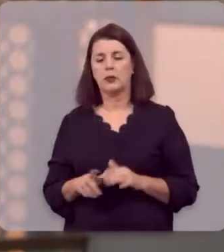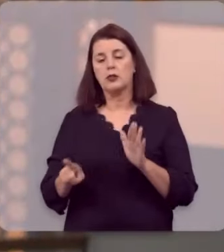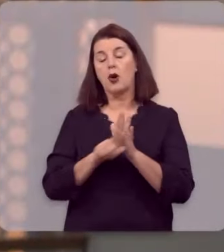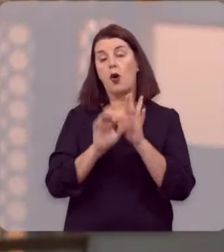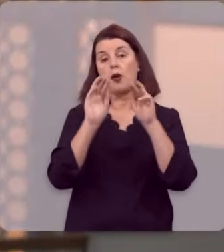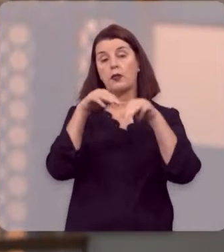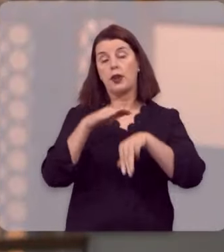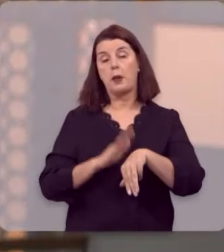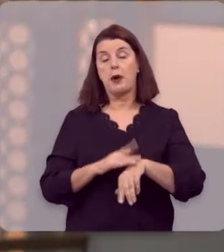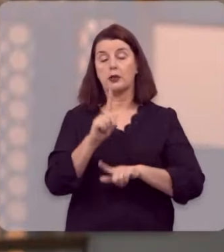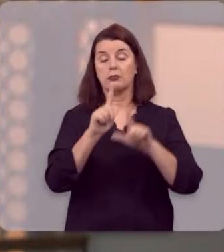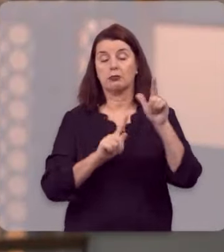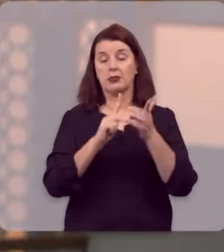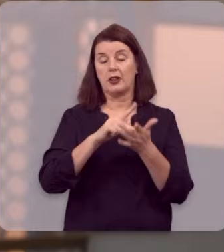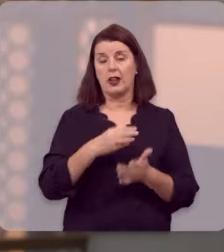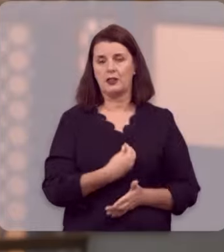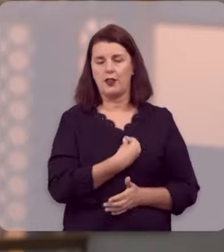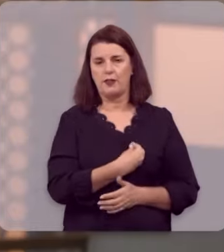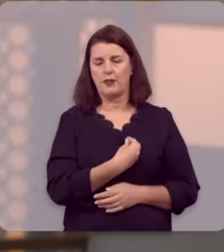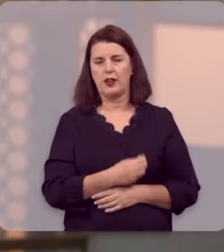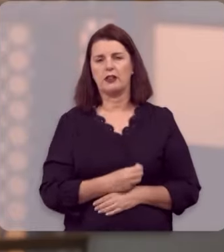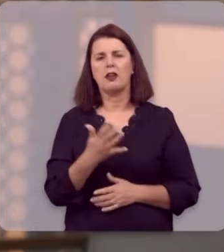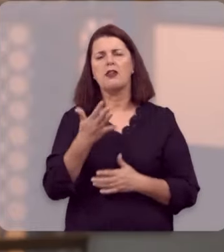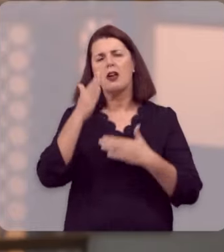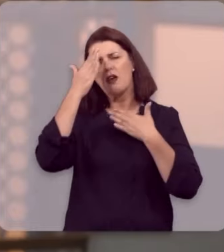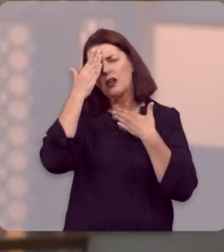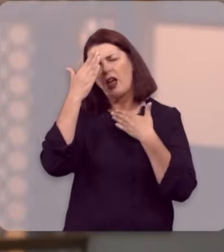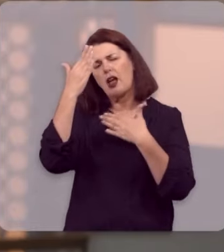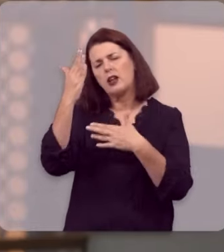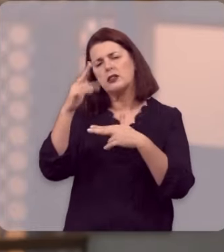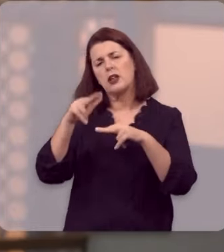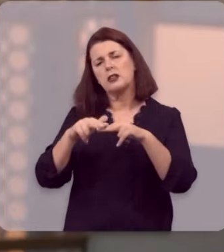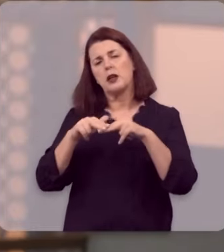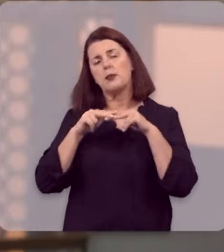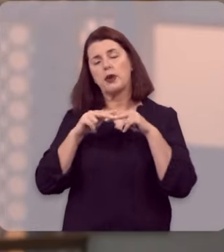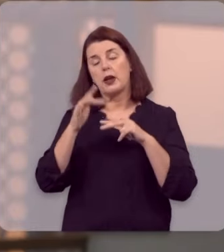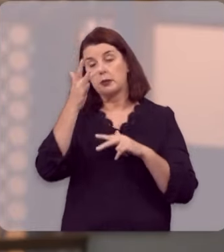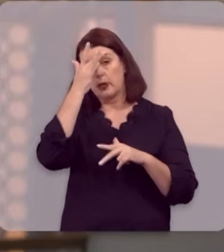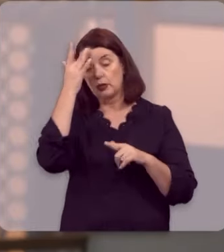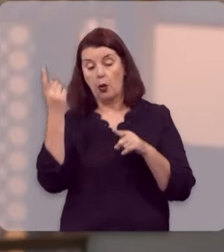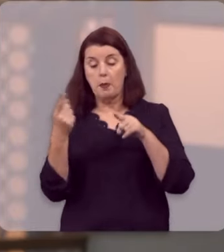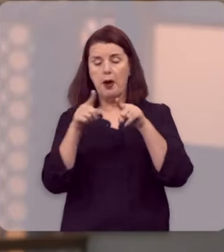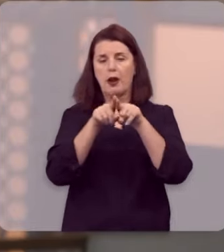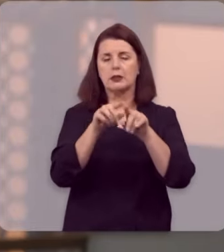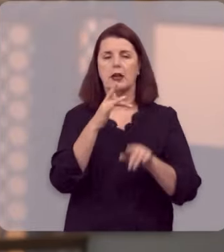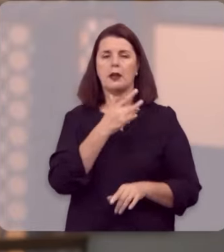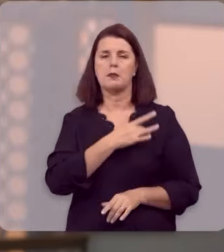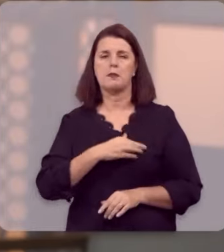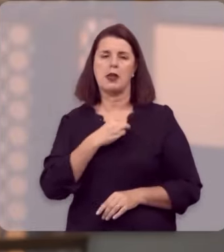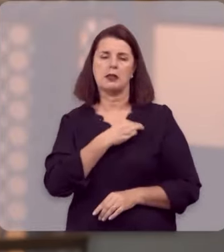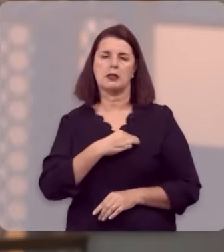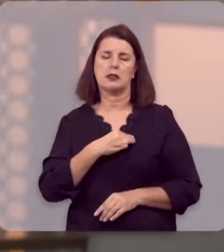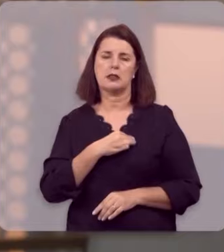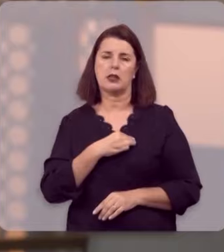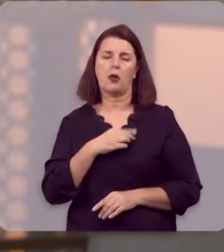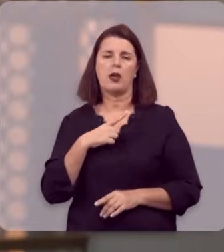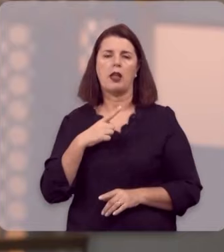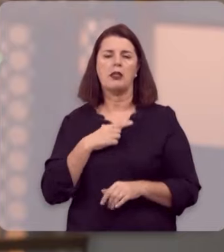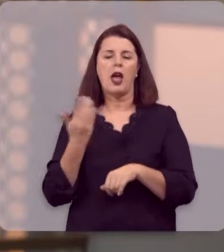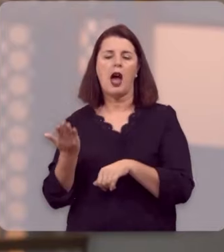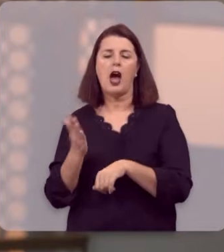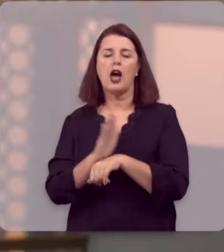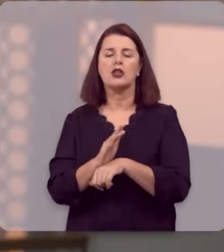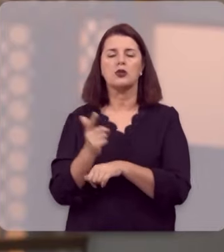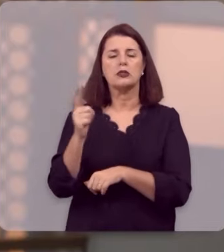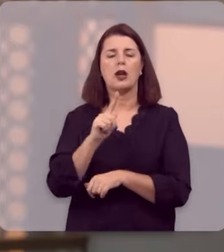Chegamos ao final de mais um Verdade e Vida e eu quero agradecer a todos os nossos parceiros em missão, que têm contribuído para